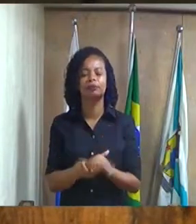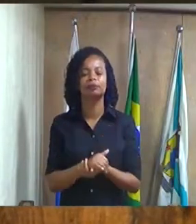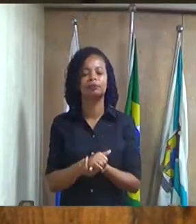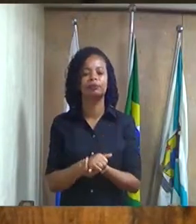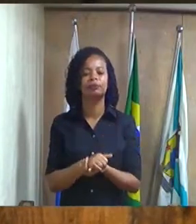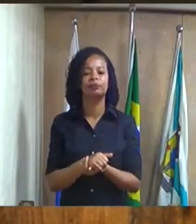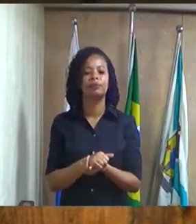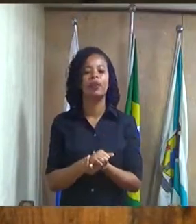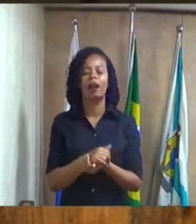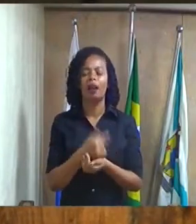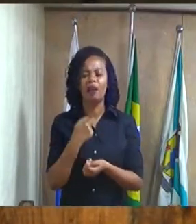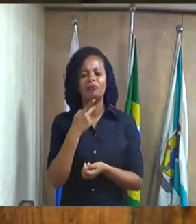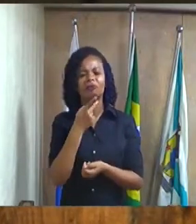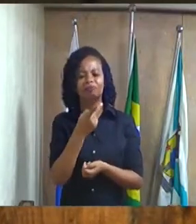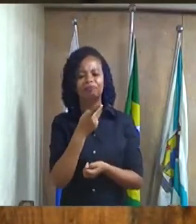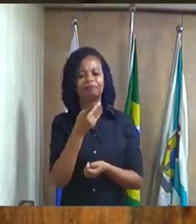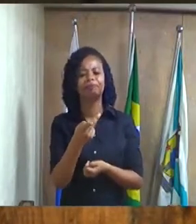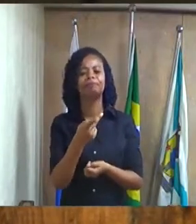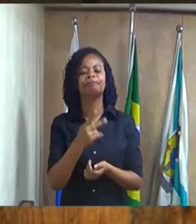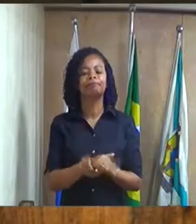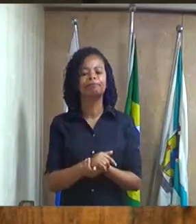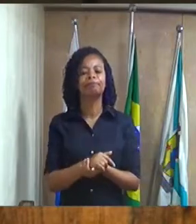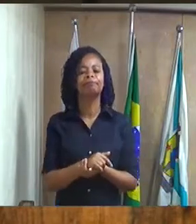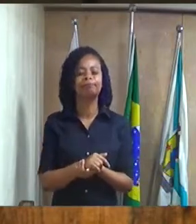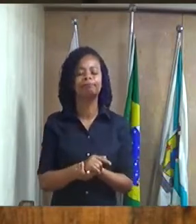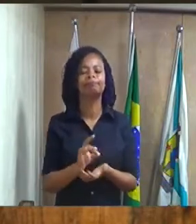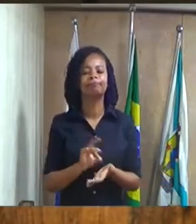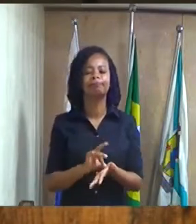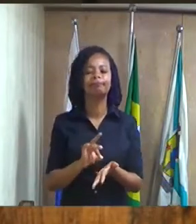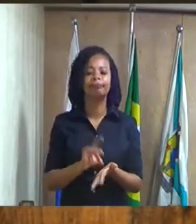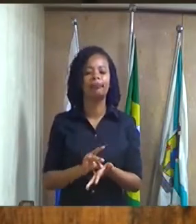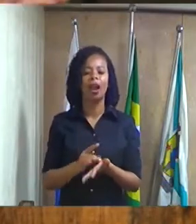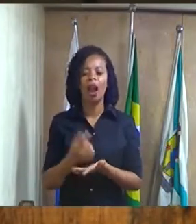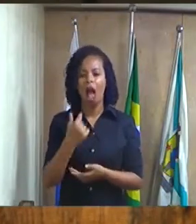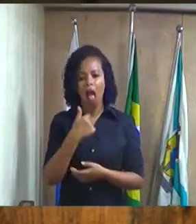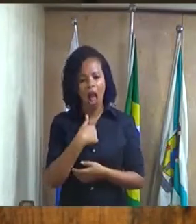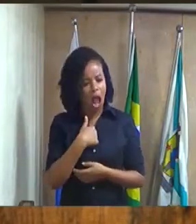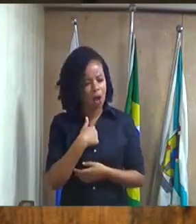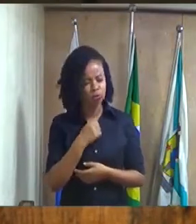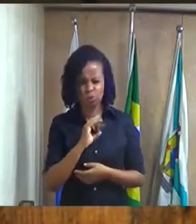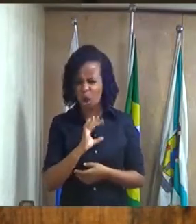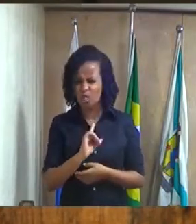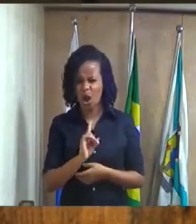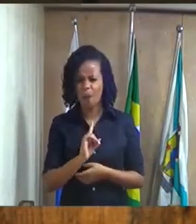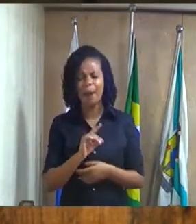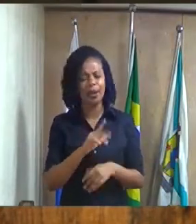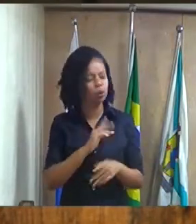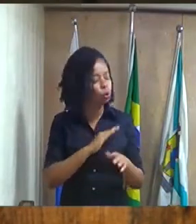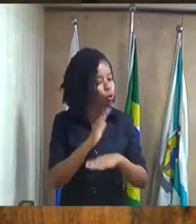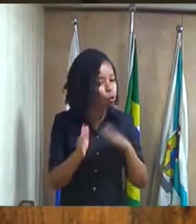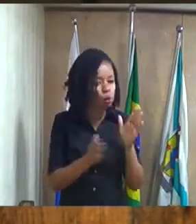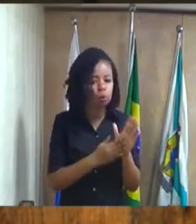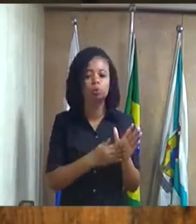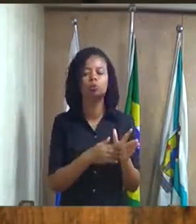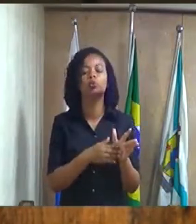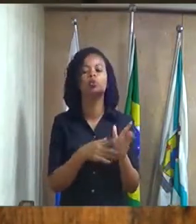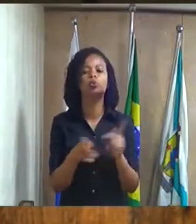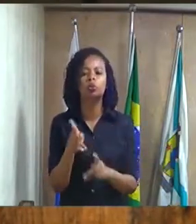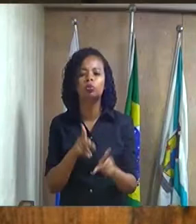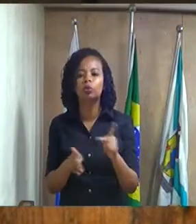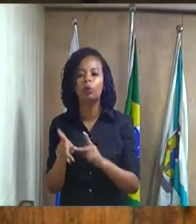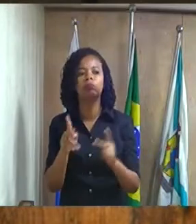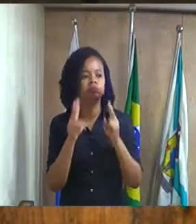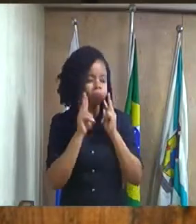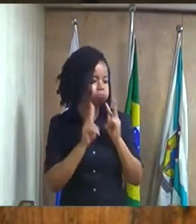confesso para o senhor que não só eu, mas como toda a população tem assistido